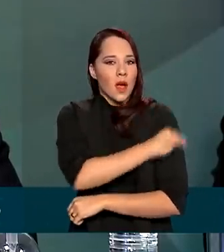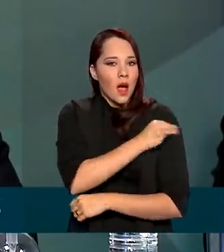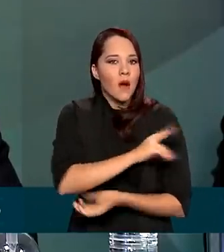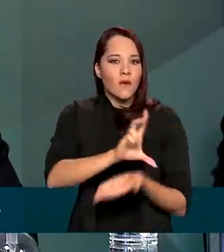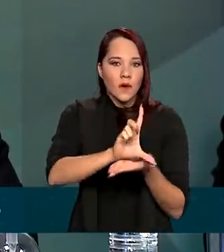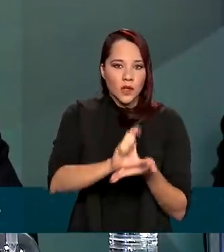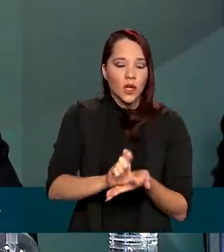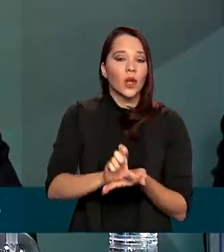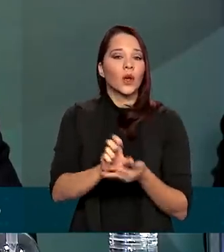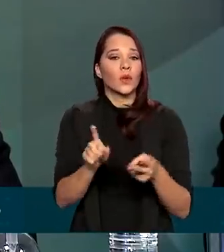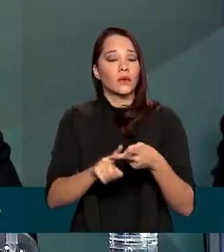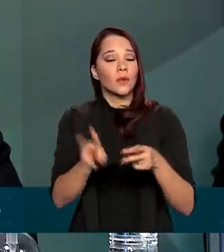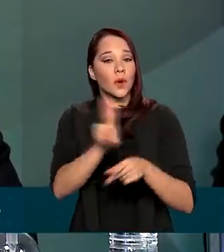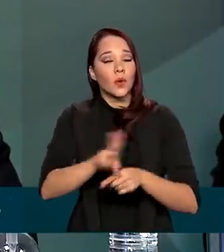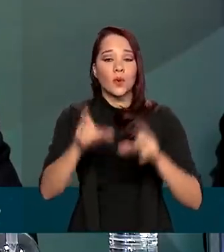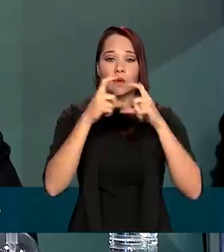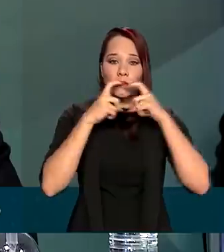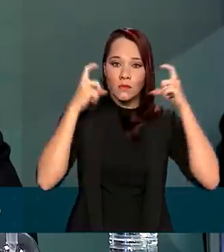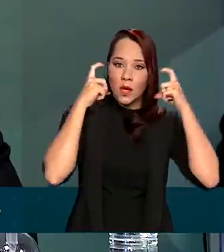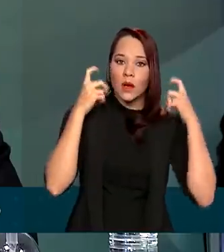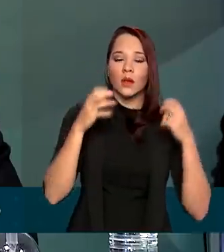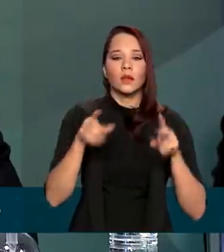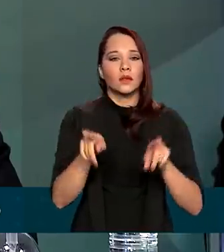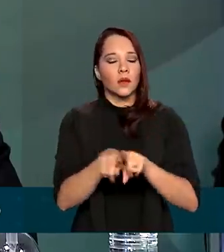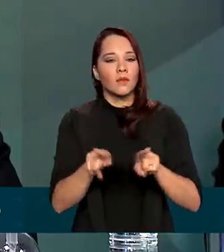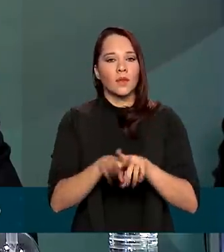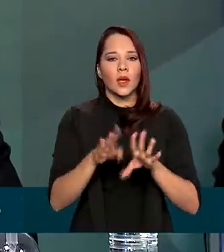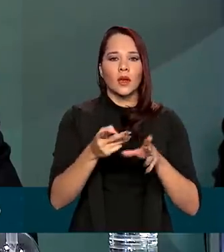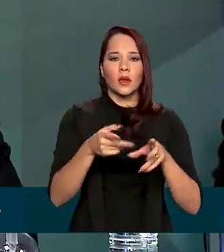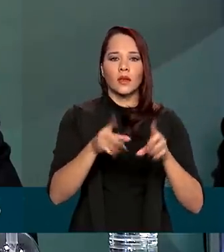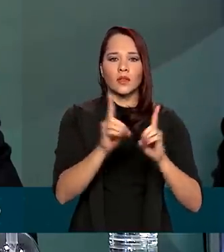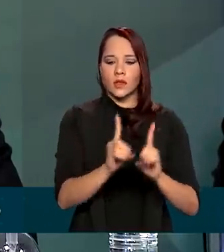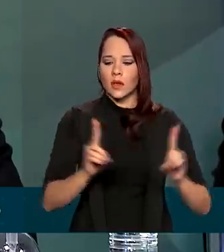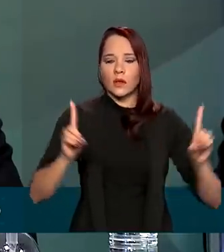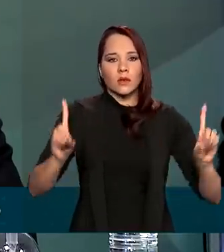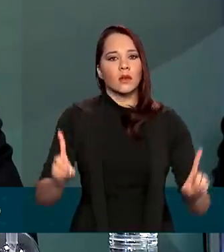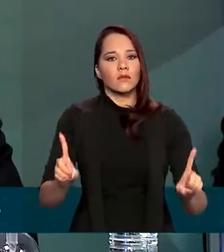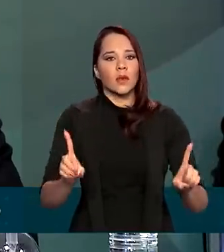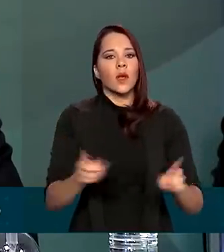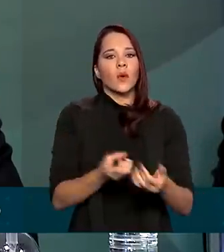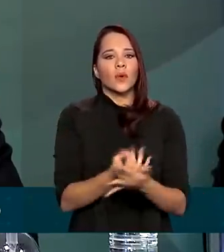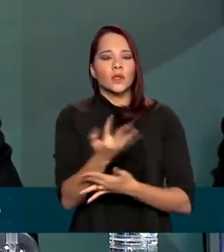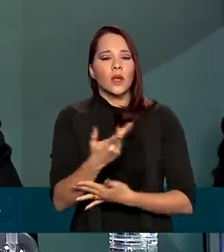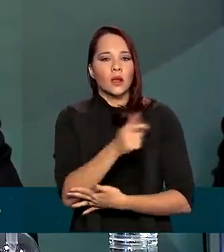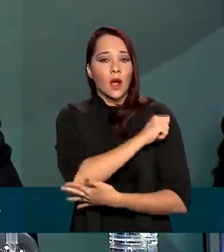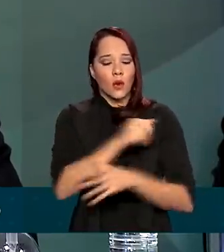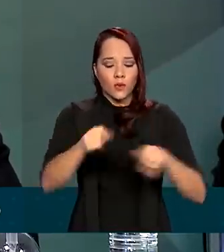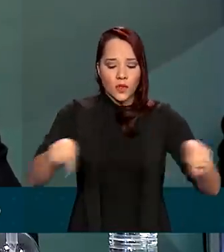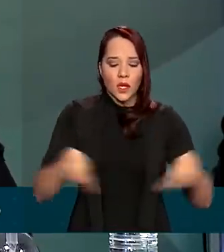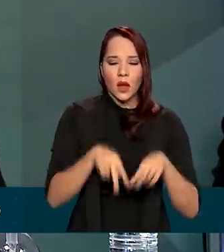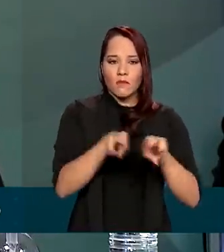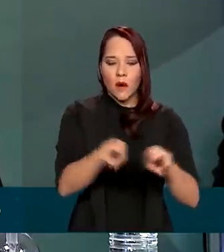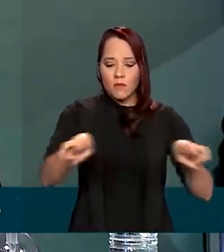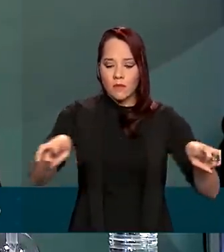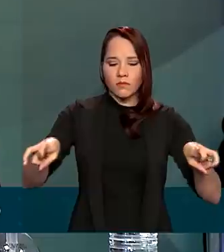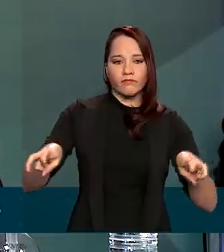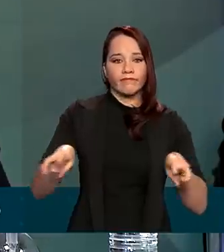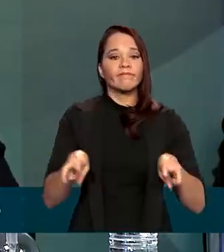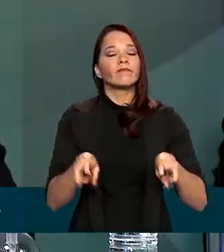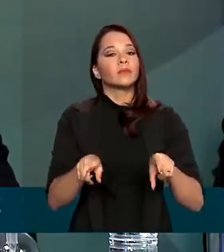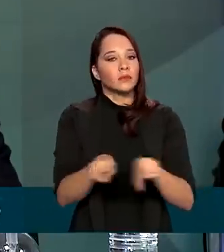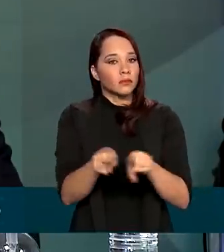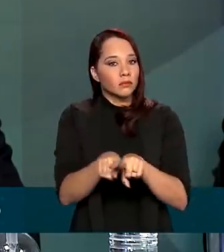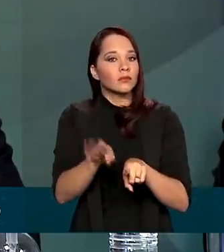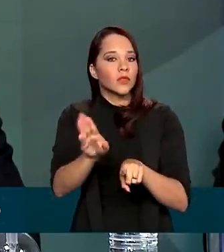relativo ao uso de máscaras, relativo ao distanciamento, a quantidade de alunos nas salas de aplicação também. E nós já